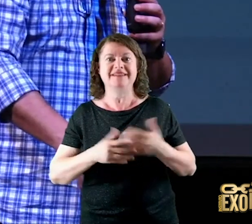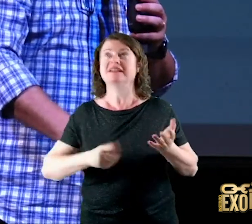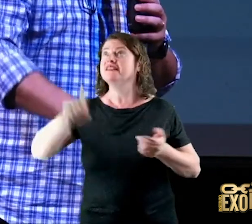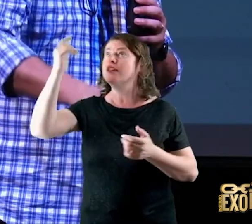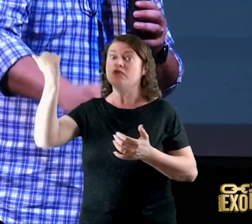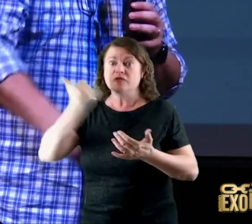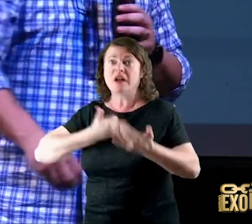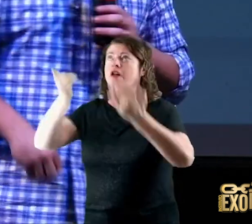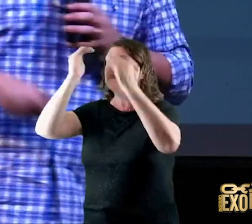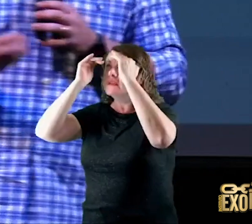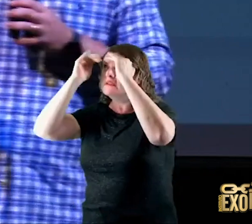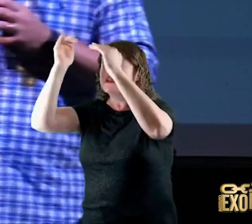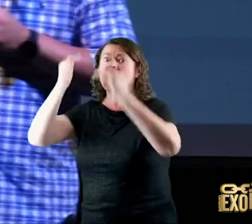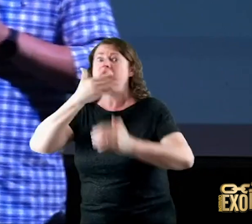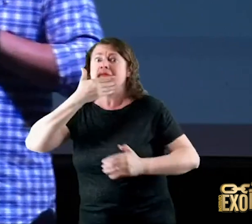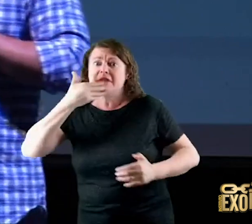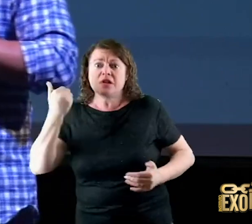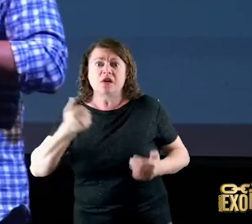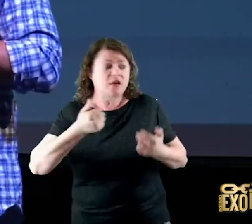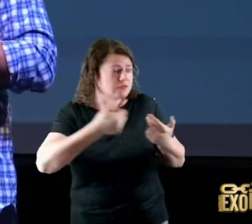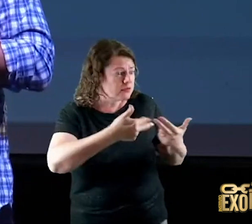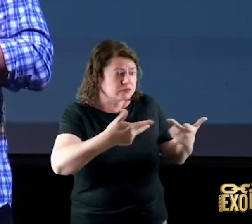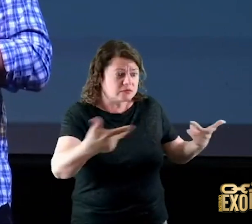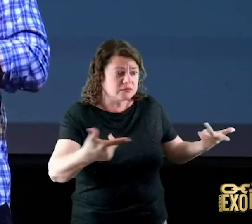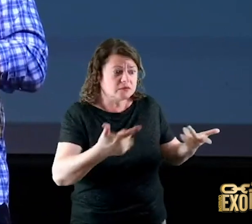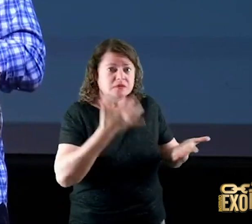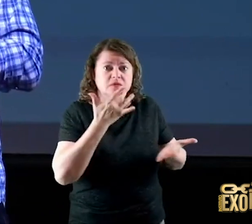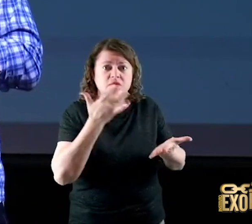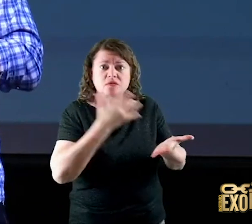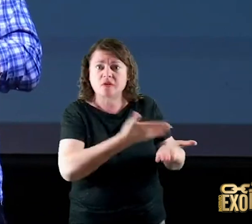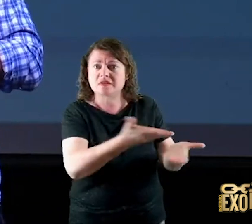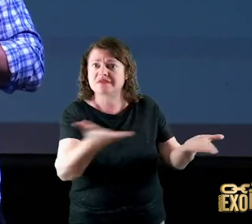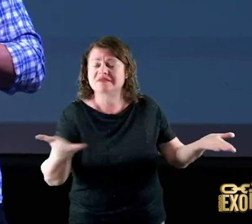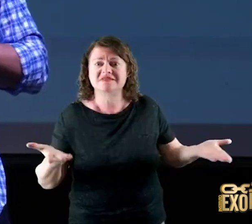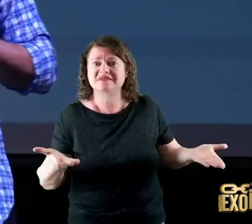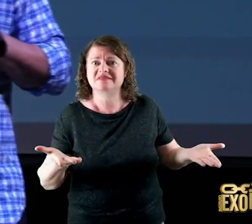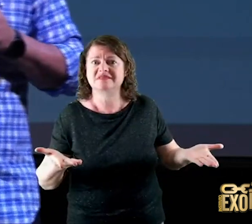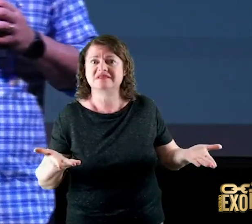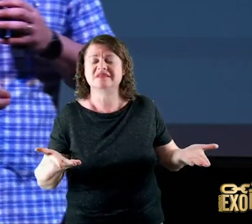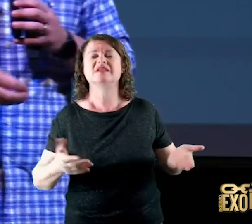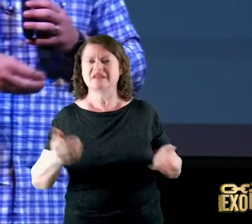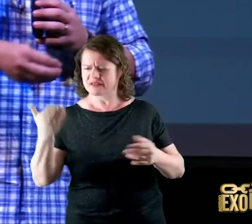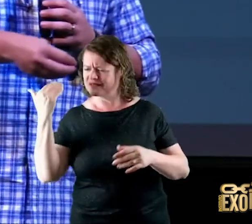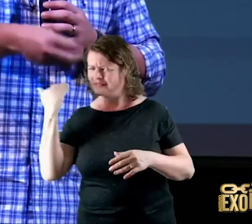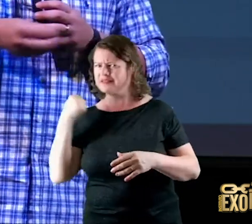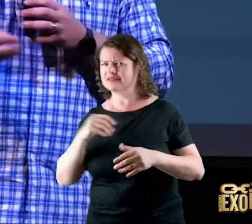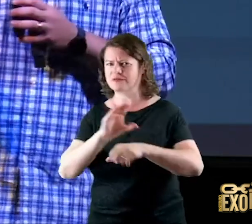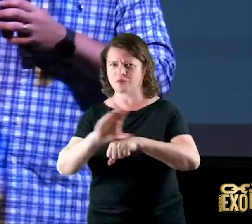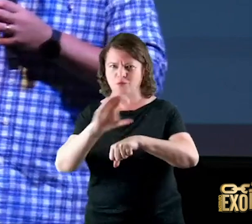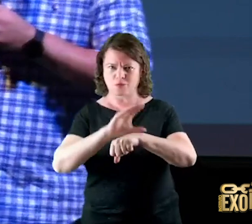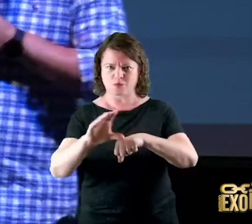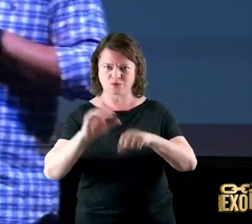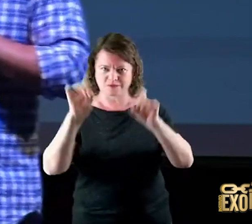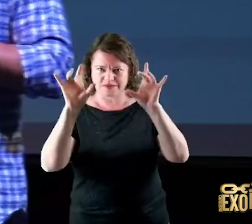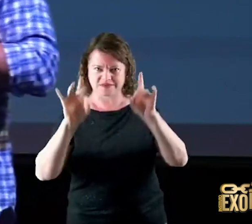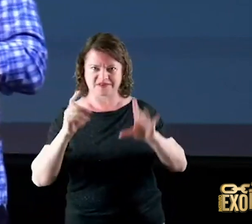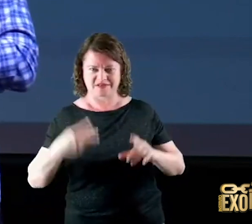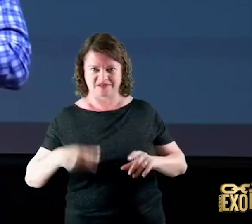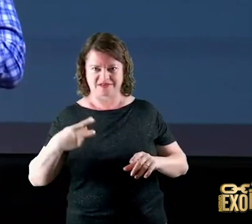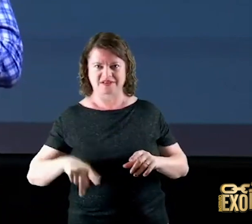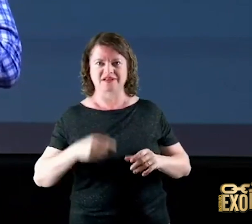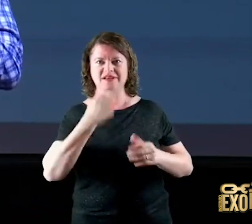está dizendo e quando você obedece nós fizemos aqui há pouco tempo atrás no seminário sangue nos umbrais se você participou